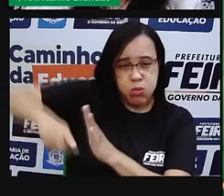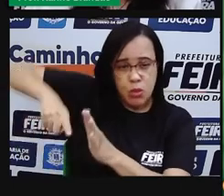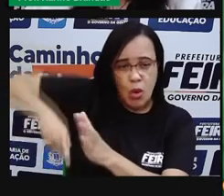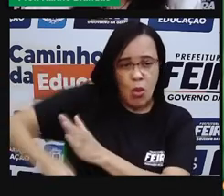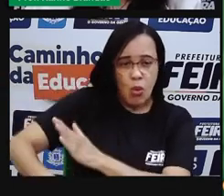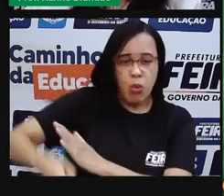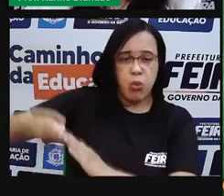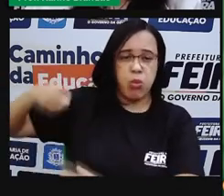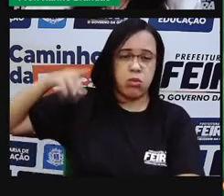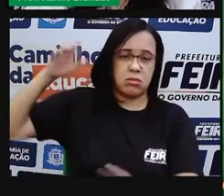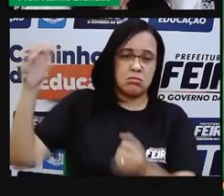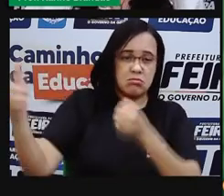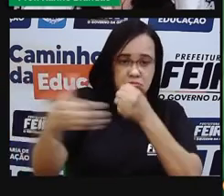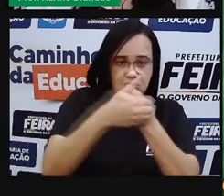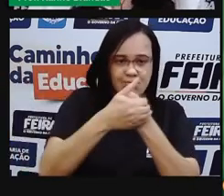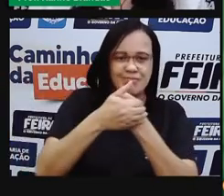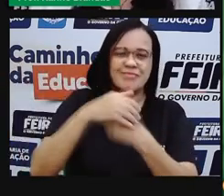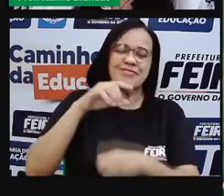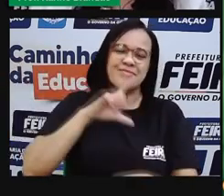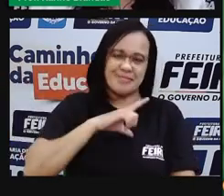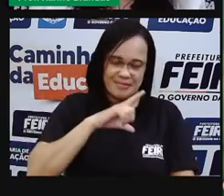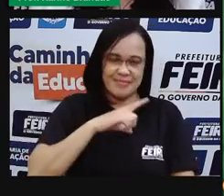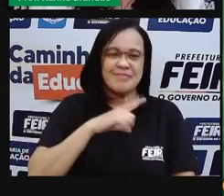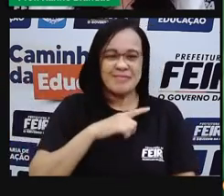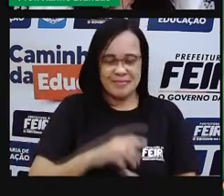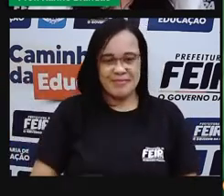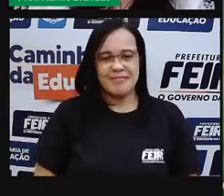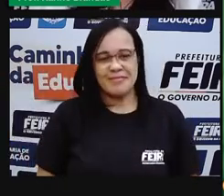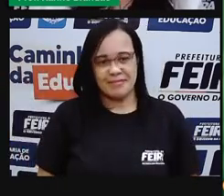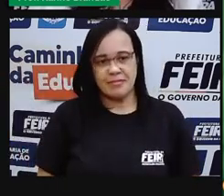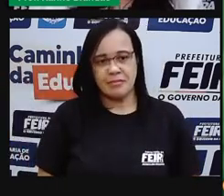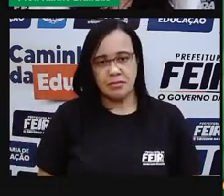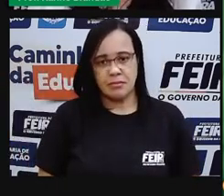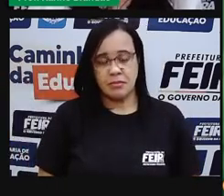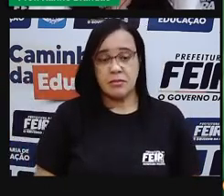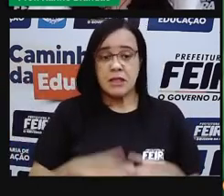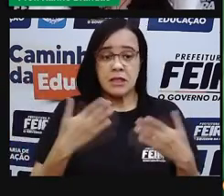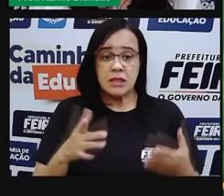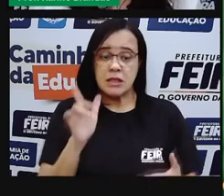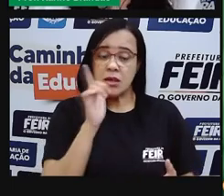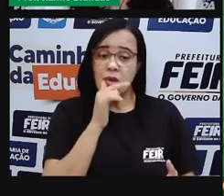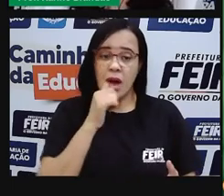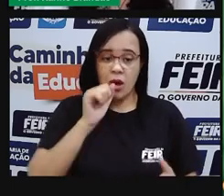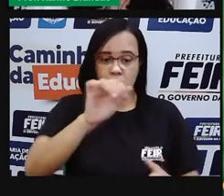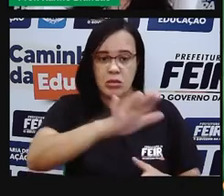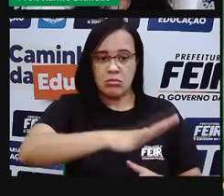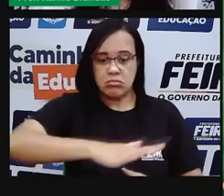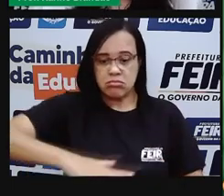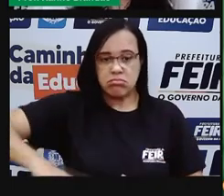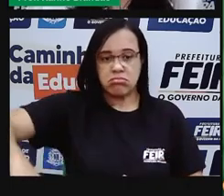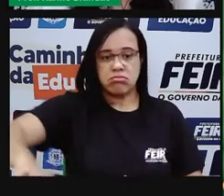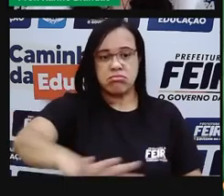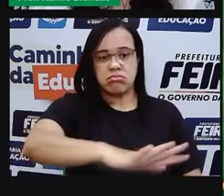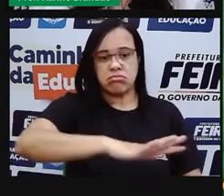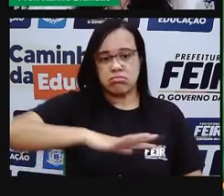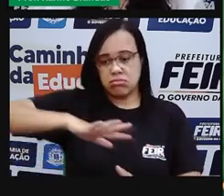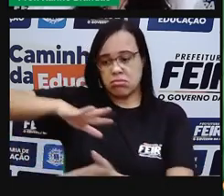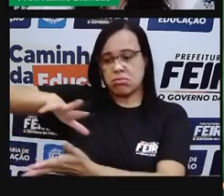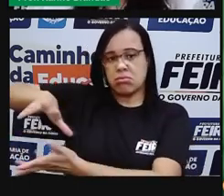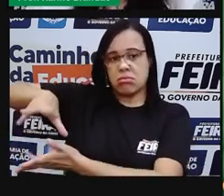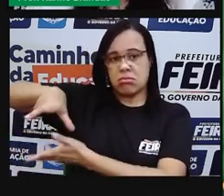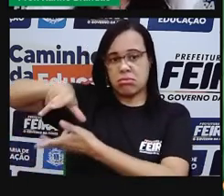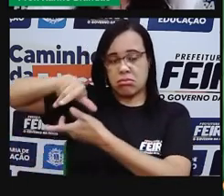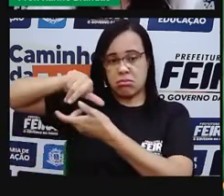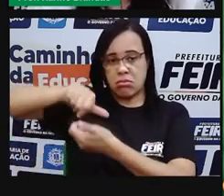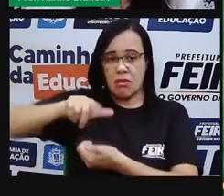então, essa água toda que está aqui, então, nossa superfície do nosso planeta, ou no nosso subsolo, ou nos